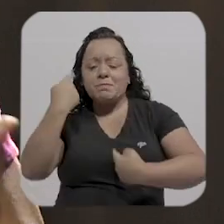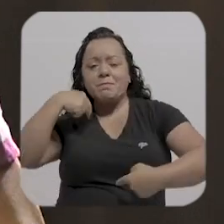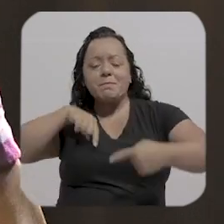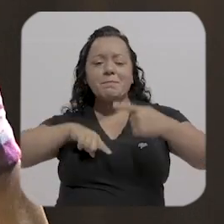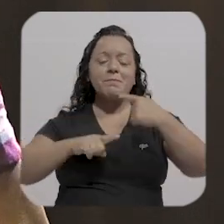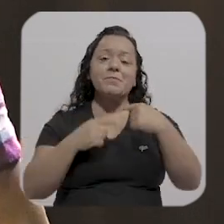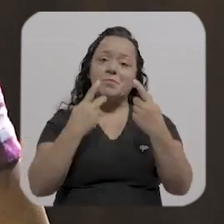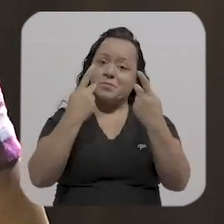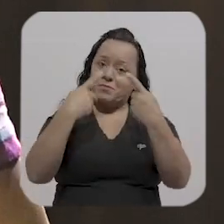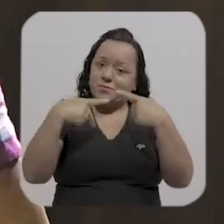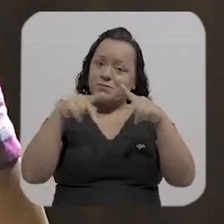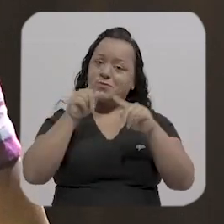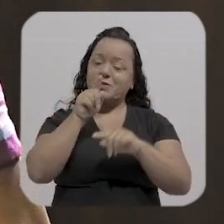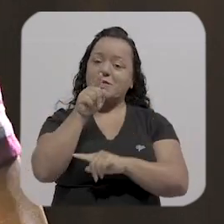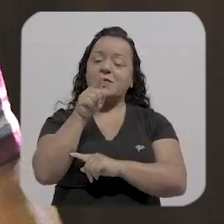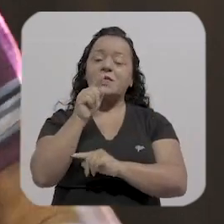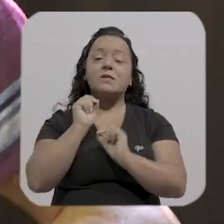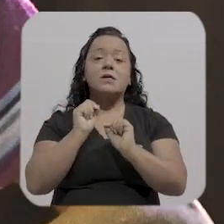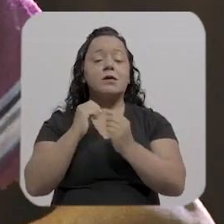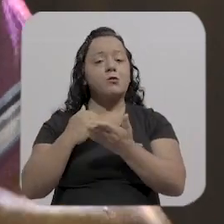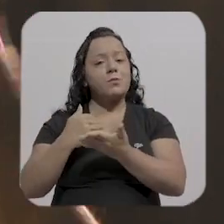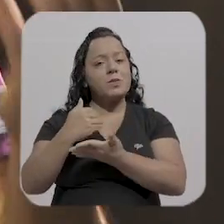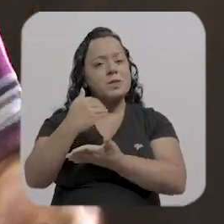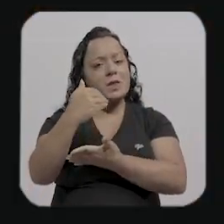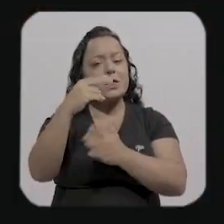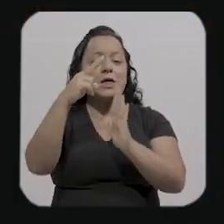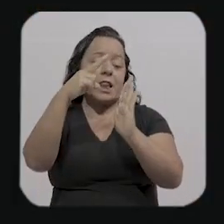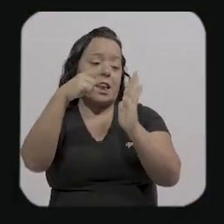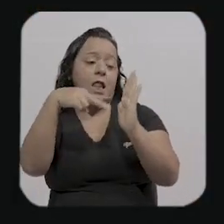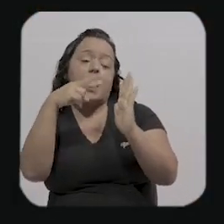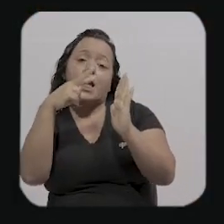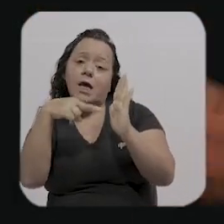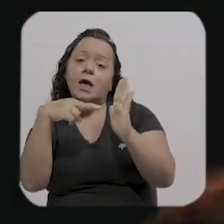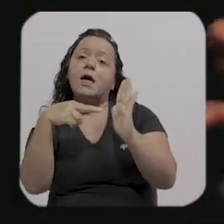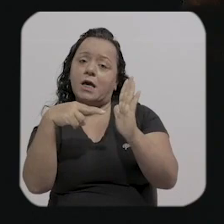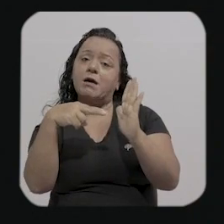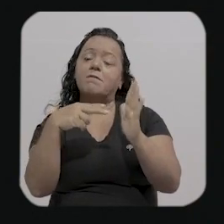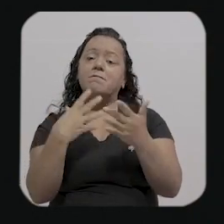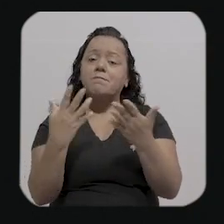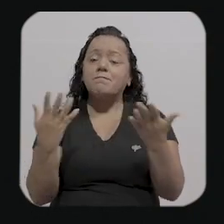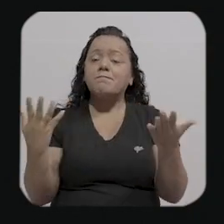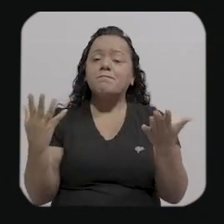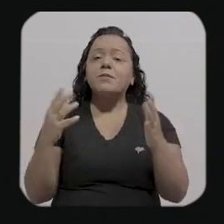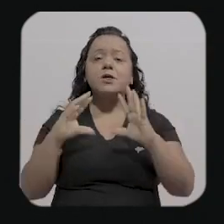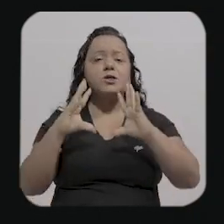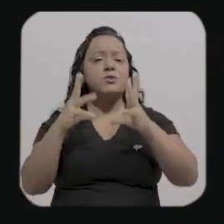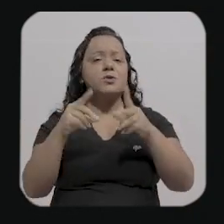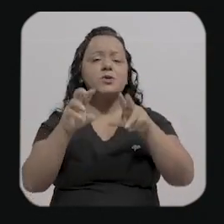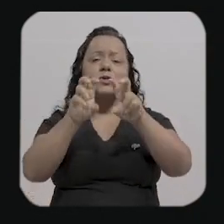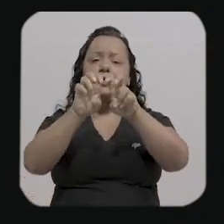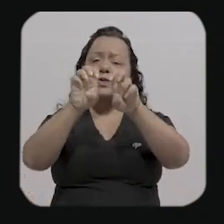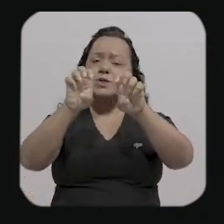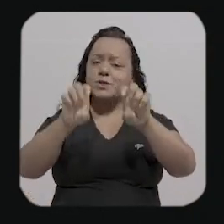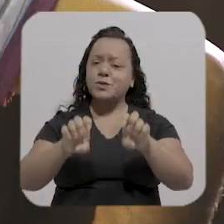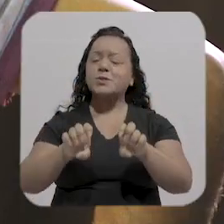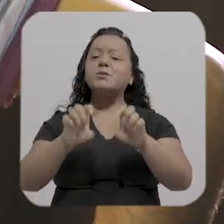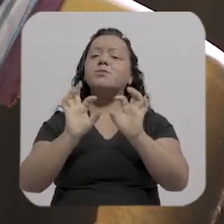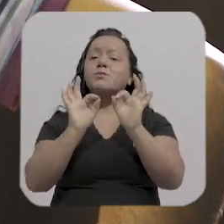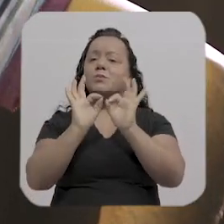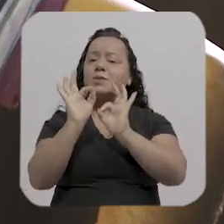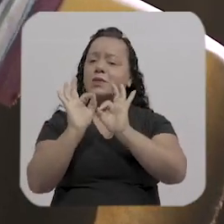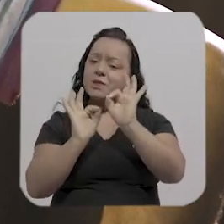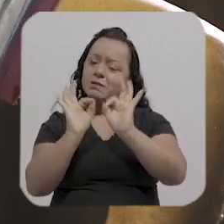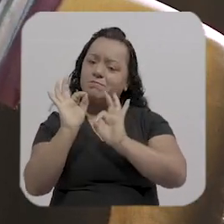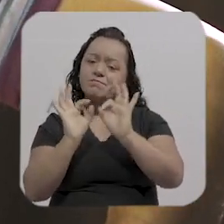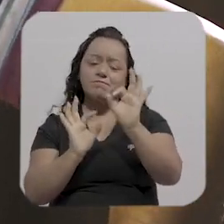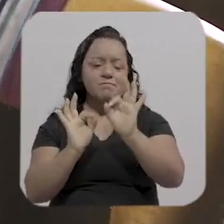e aquilo, e aí então eu comecei a ler muito, tudo que tinha aquela estrutura eu lia, até